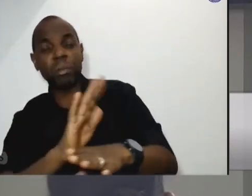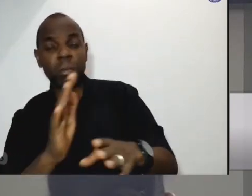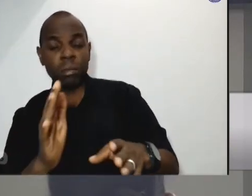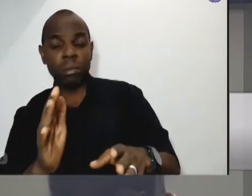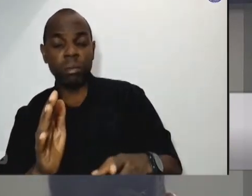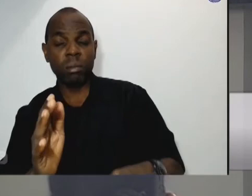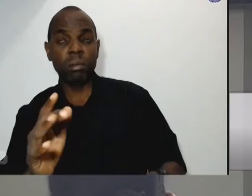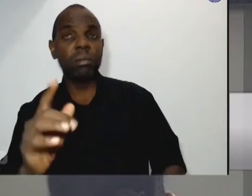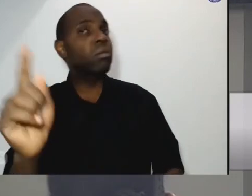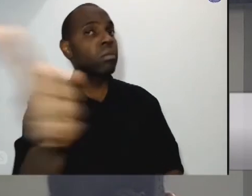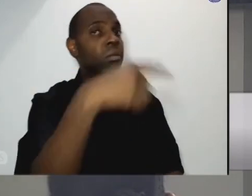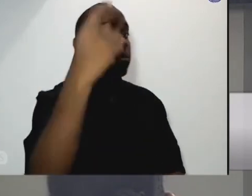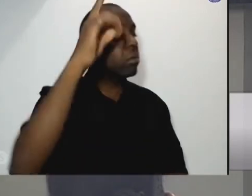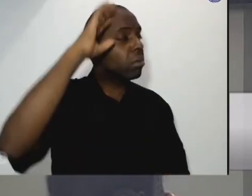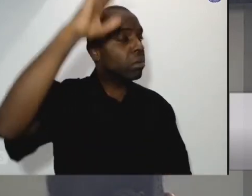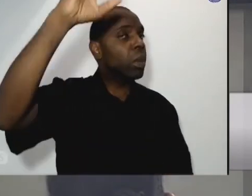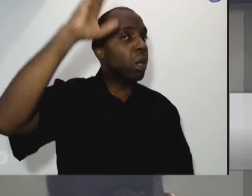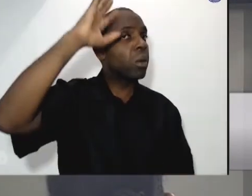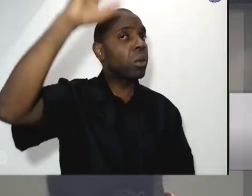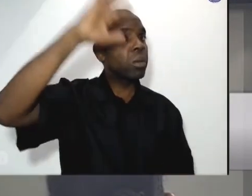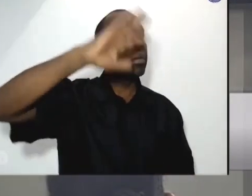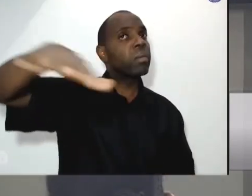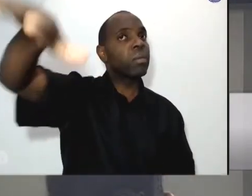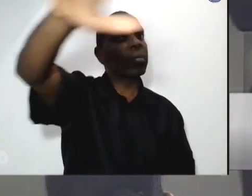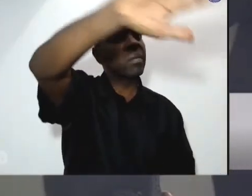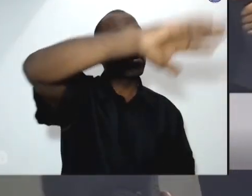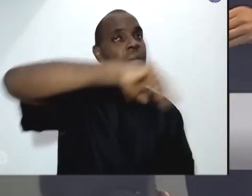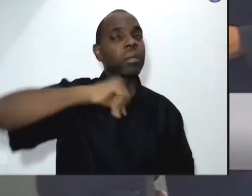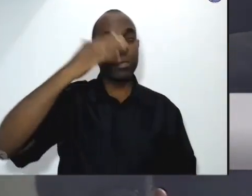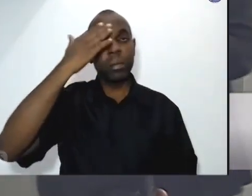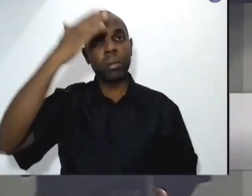com a nossa comunidade com a nossa sociedade obrigada